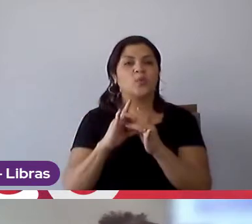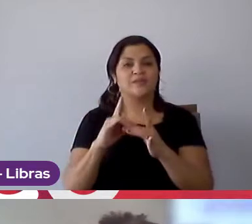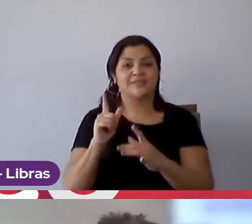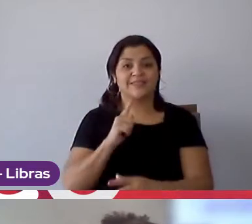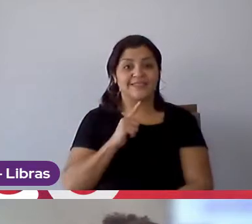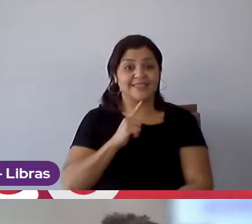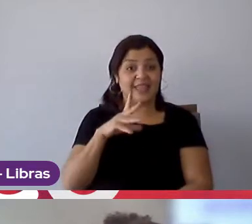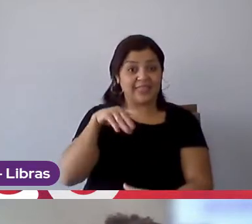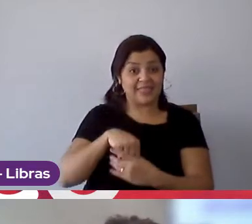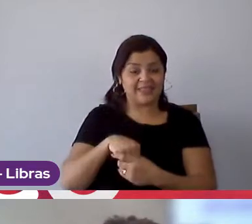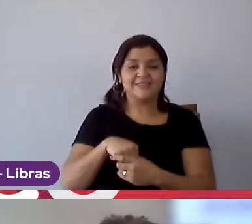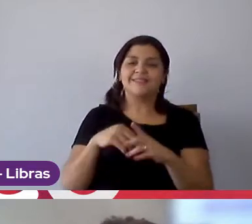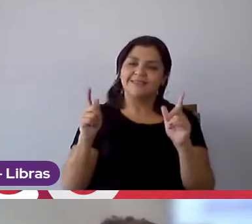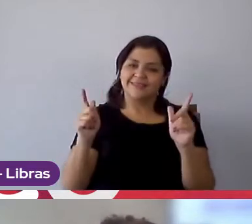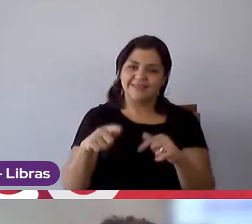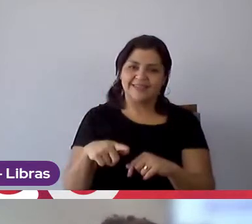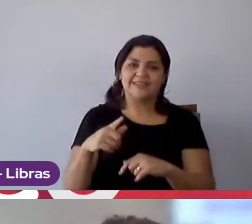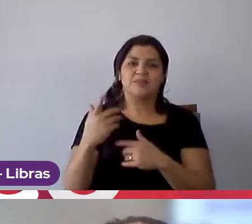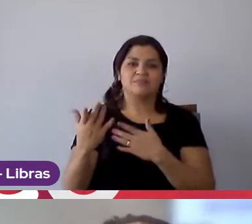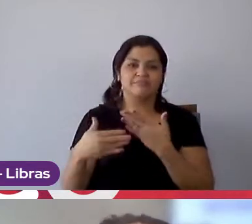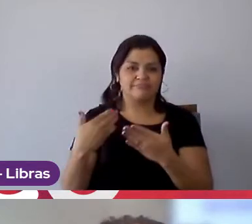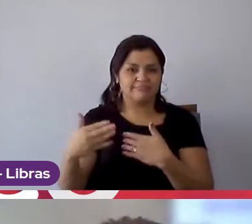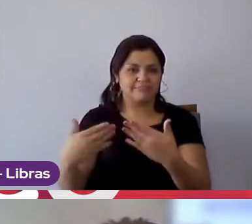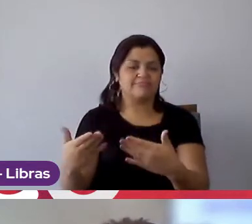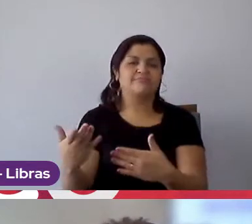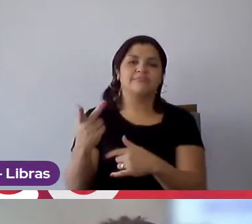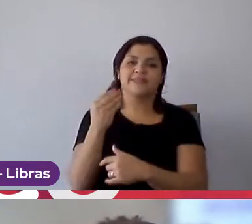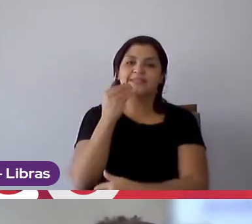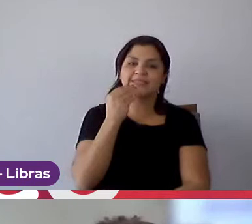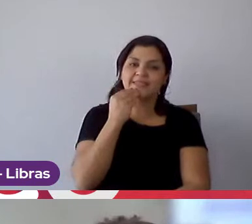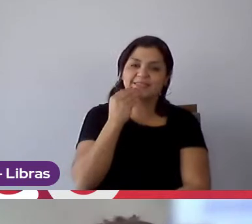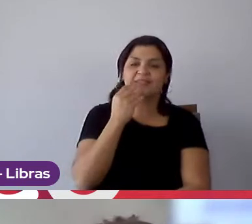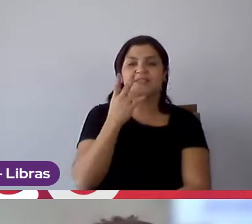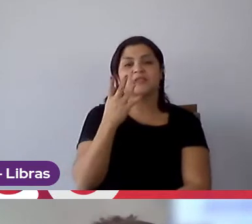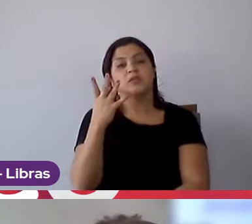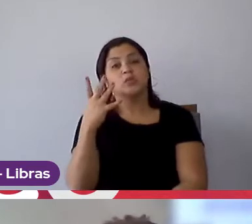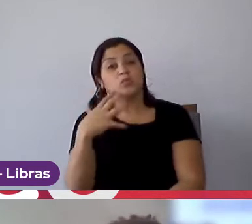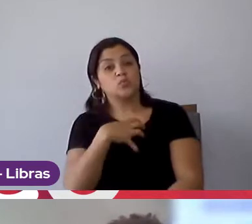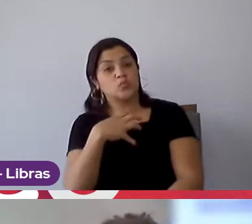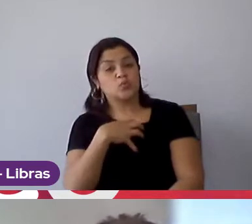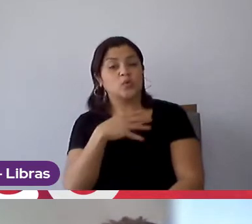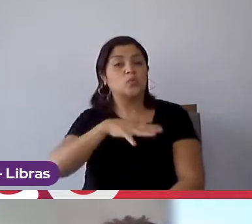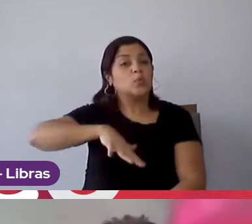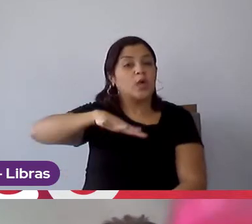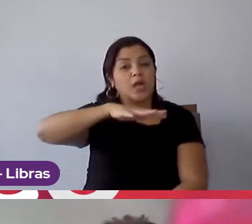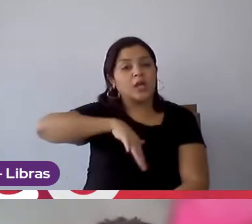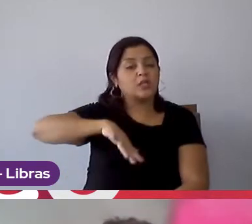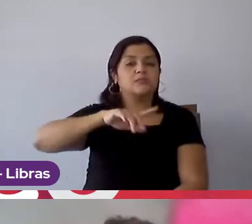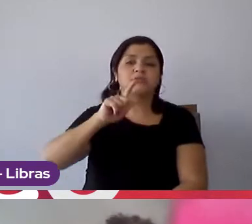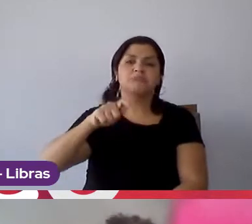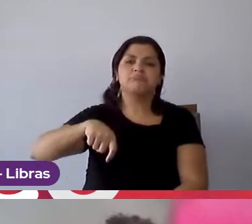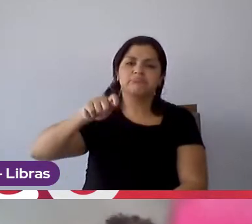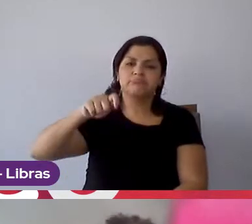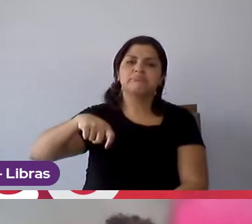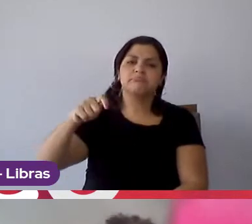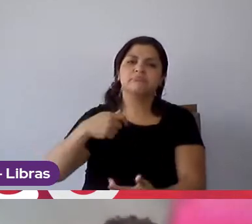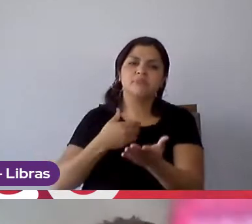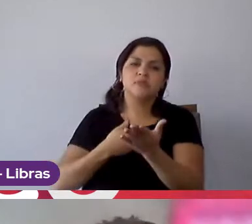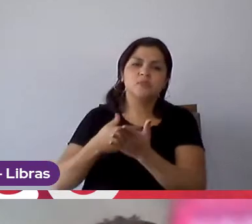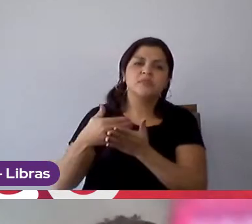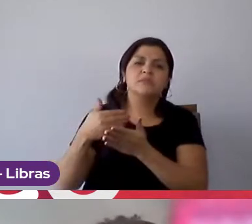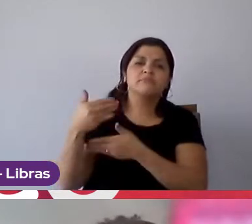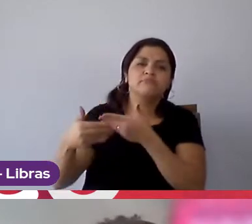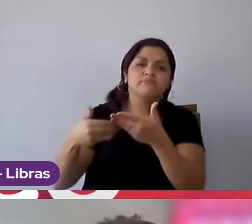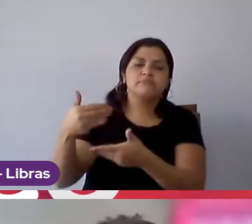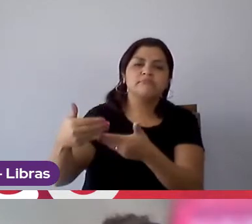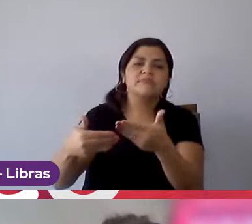internamente você já consegue ali buscar talvez uma posição nessa área nem que seja inicial, né, para você